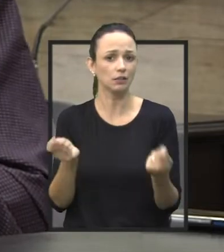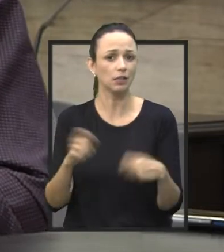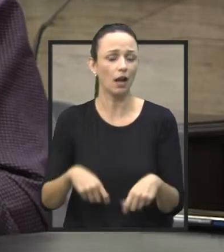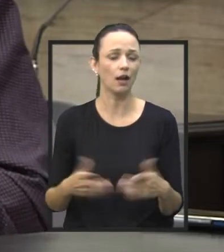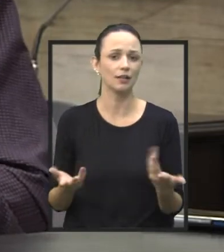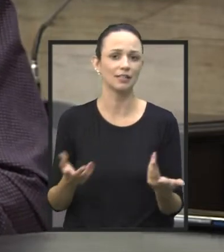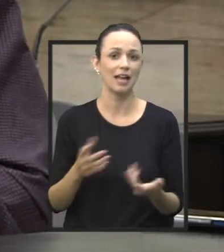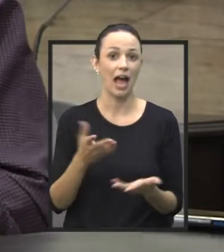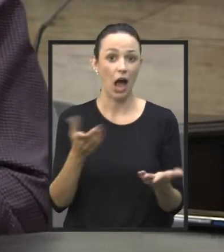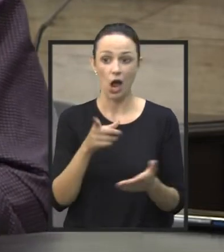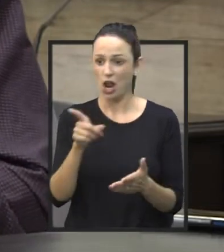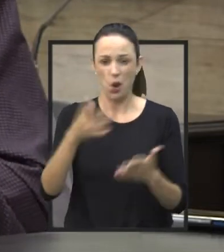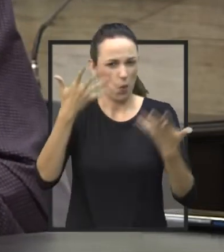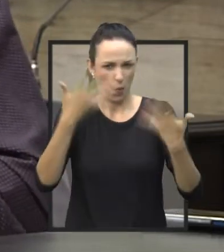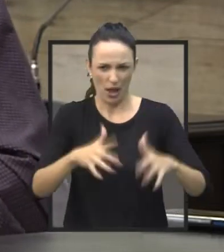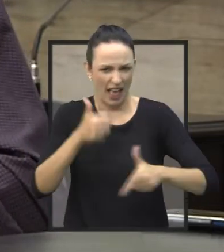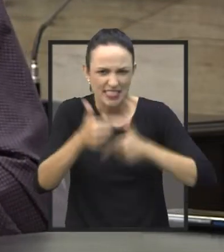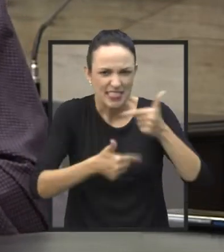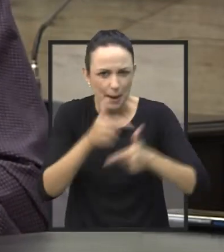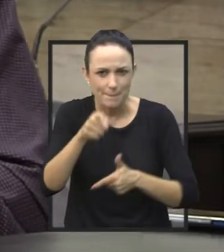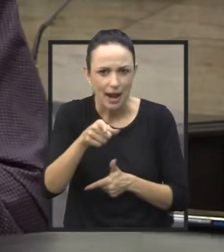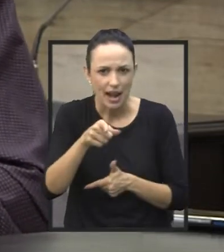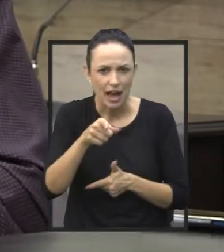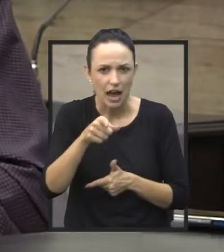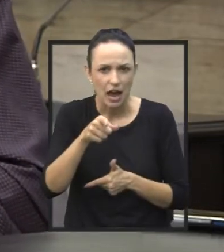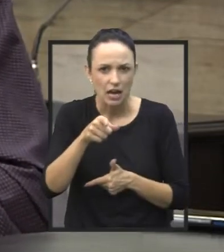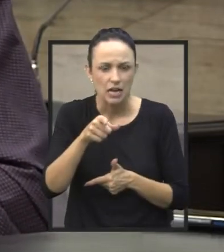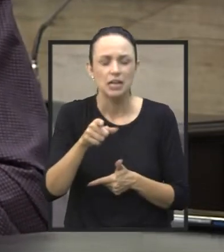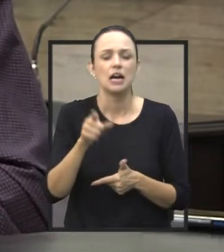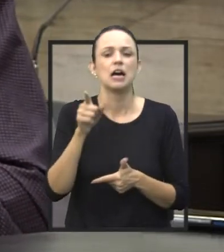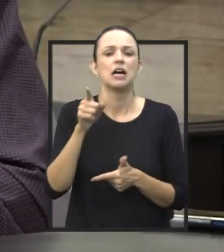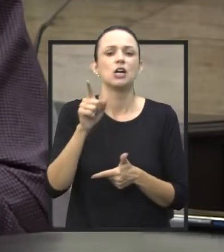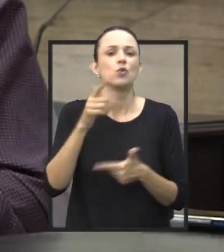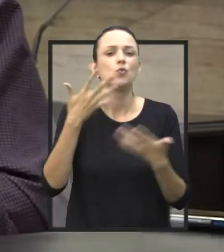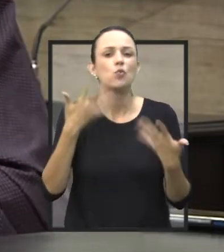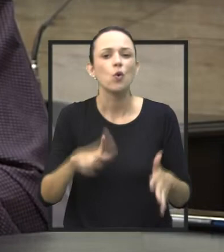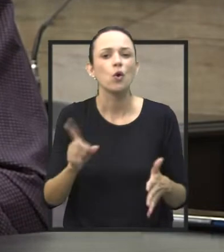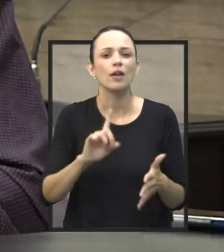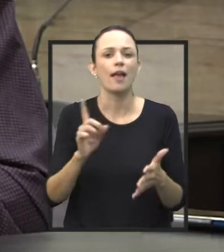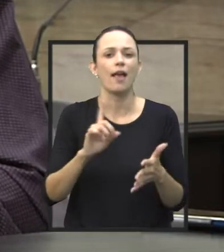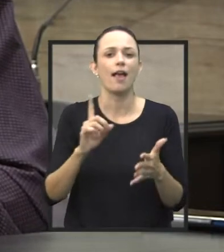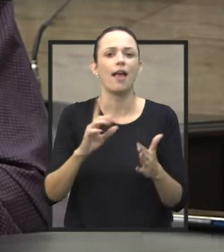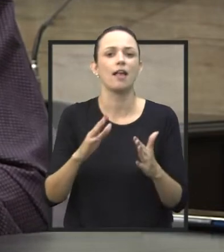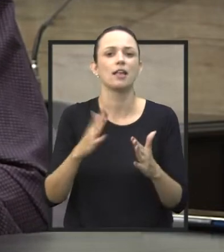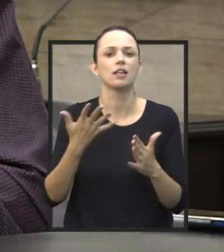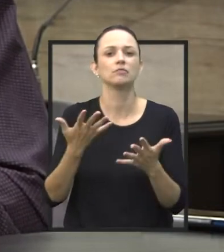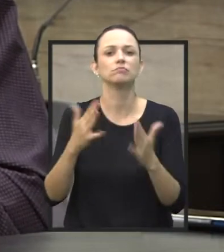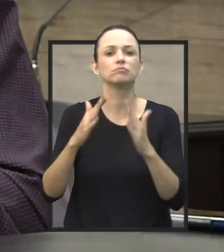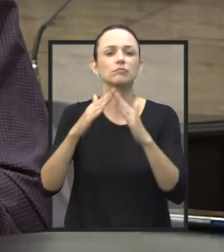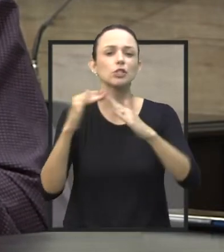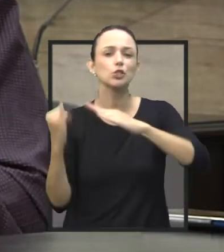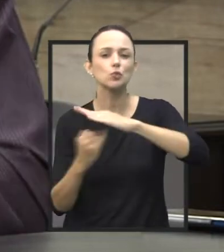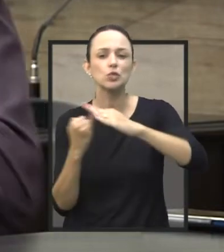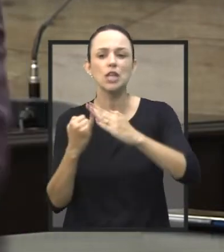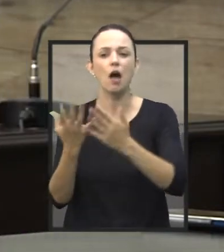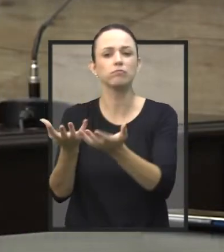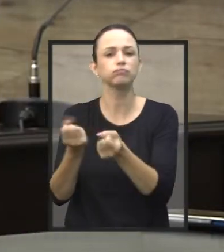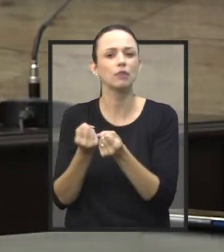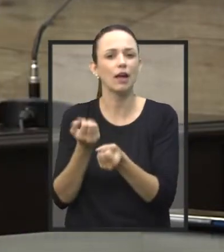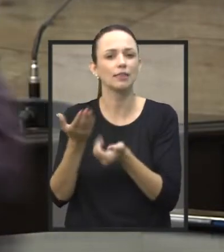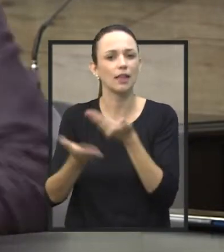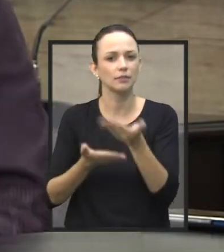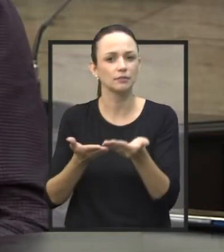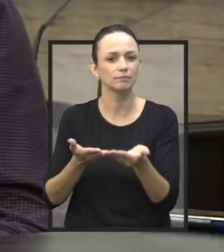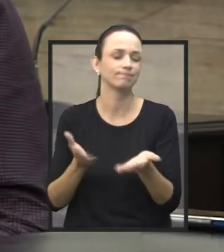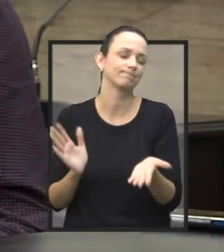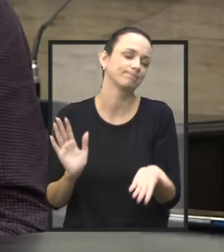só que se não quiser trabalhar, não quiser ser acolhido em uma determinada instituição para o tratamento, ele tem que